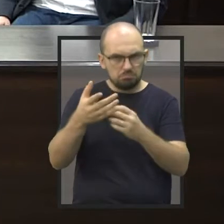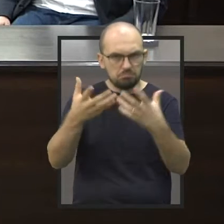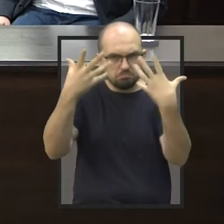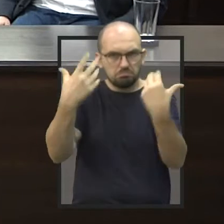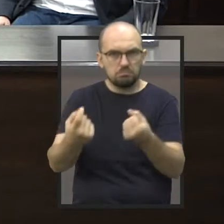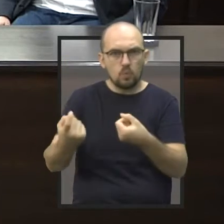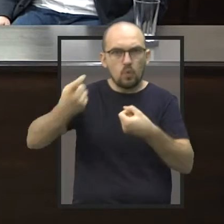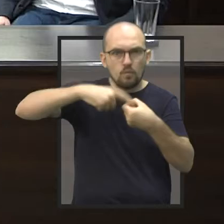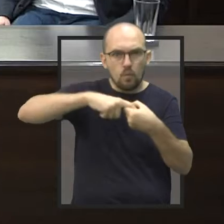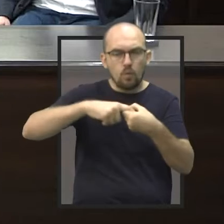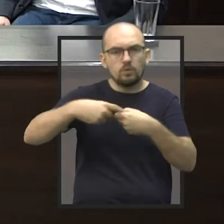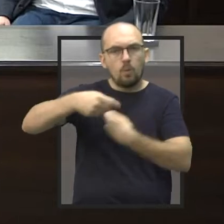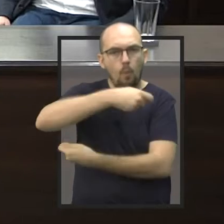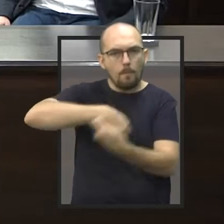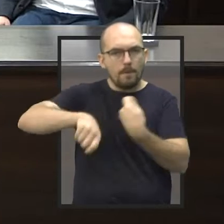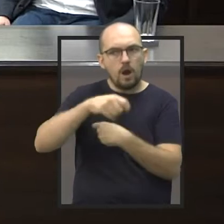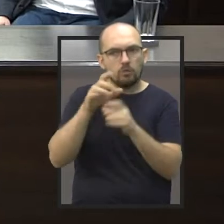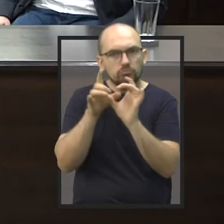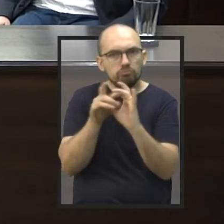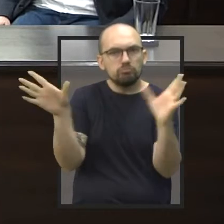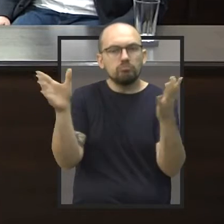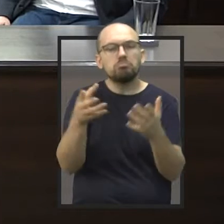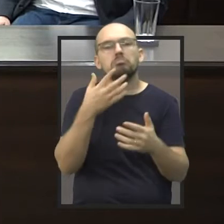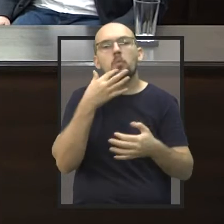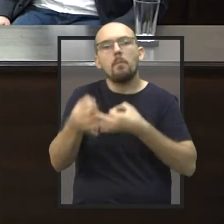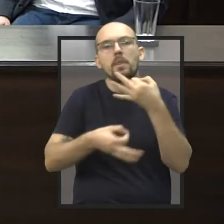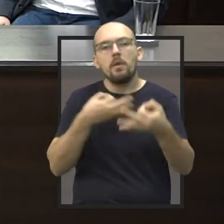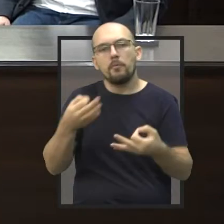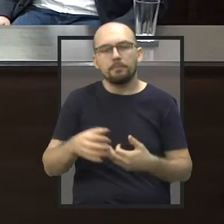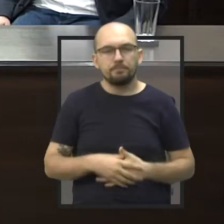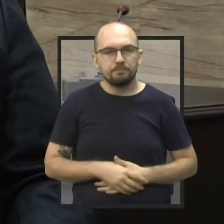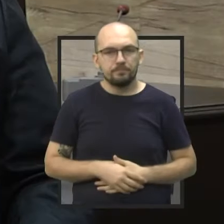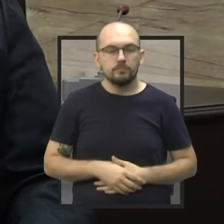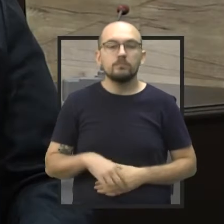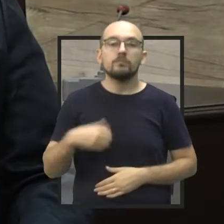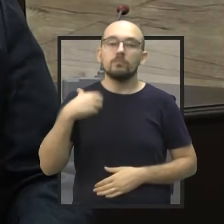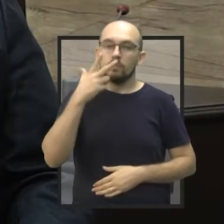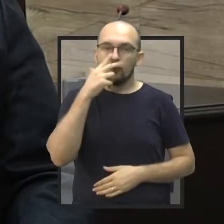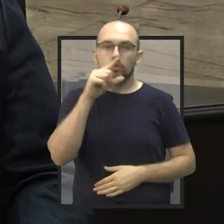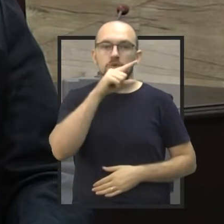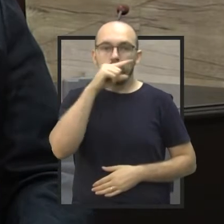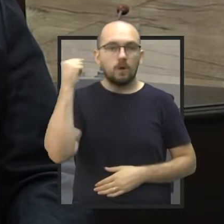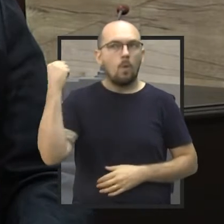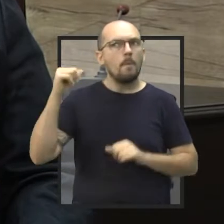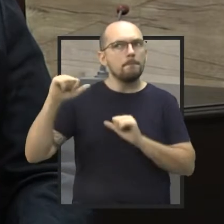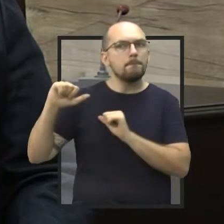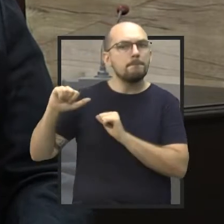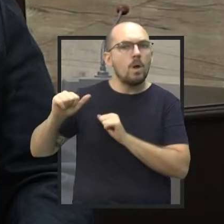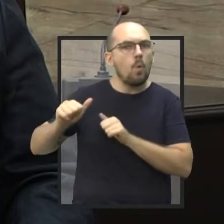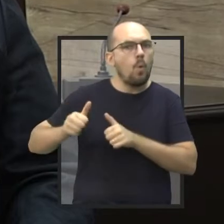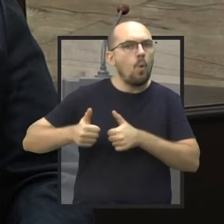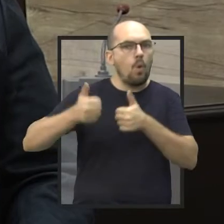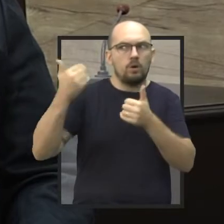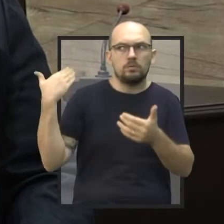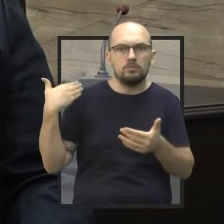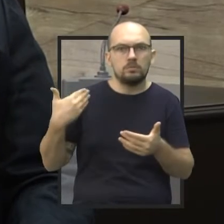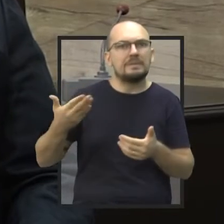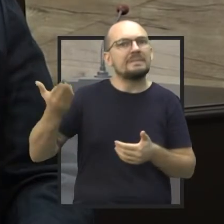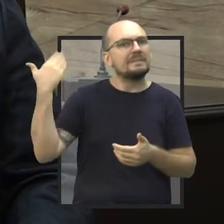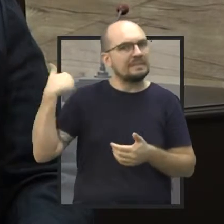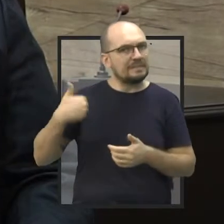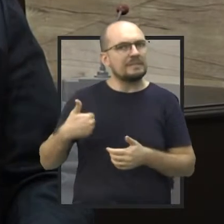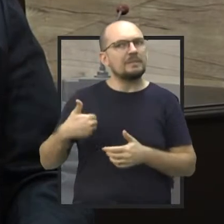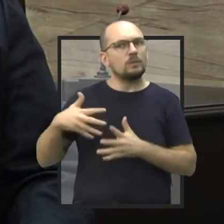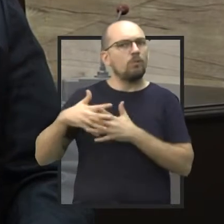retomada, da flexibilização das atividades econômicas? Eu acho que o Jaú melhorou muito os seus índices nas últimas semanas. Nós passamos por um período